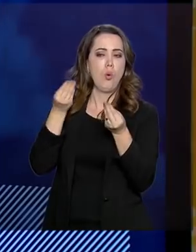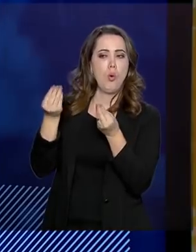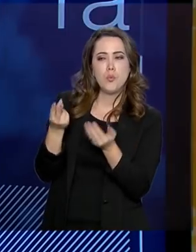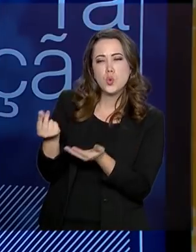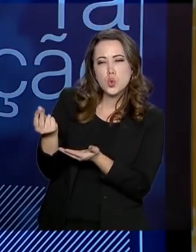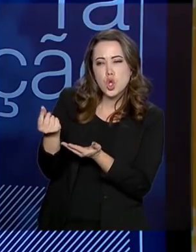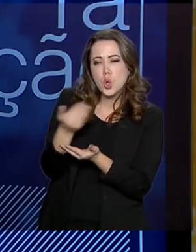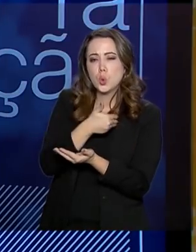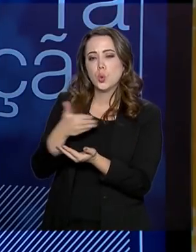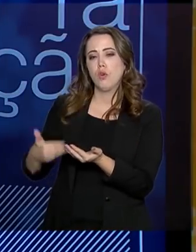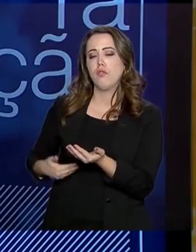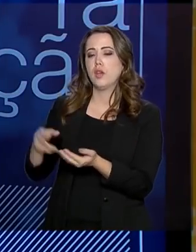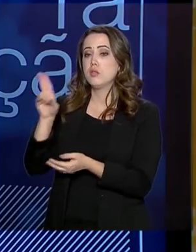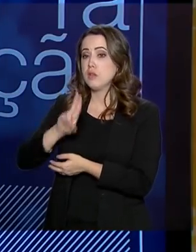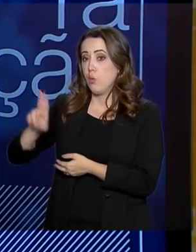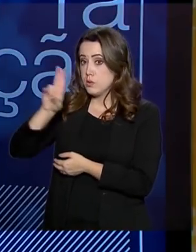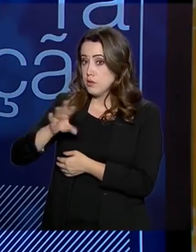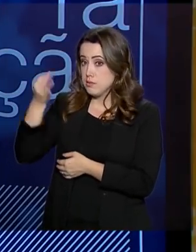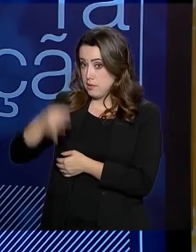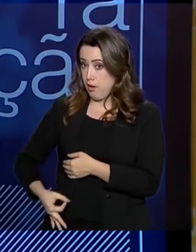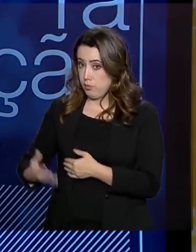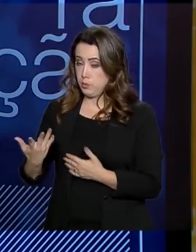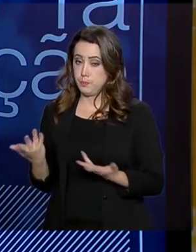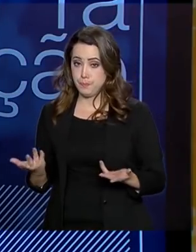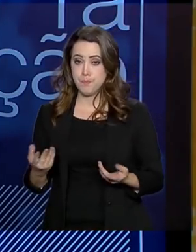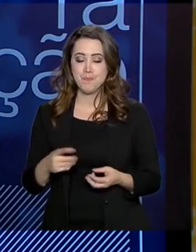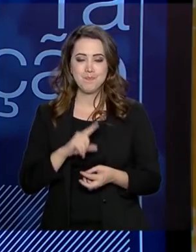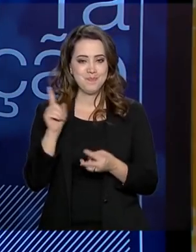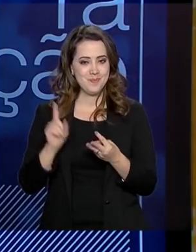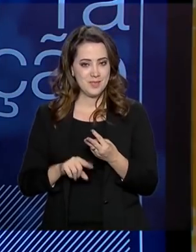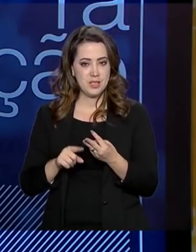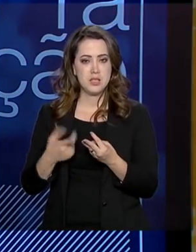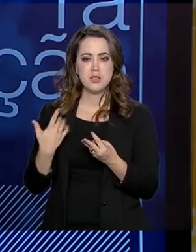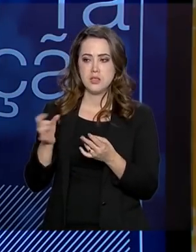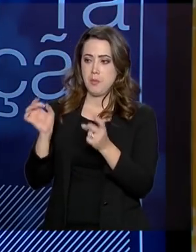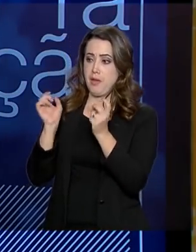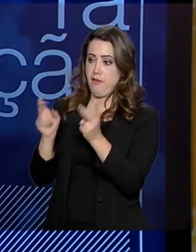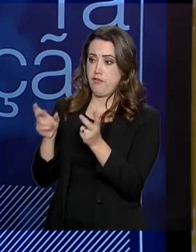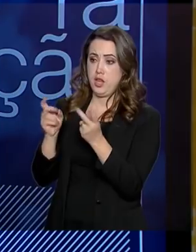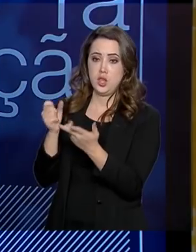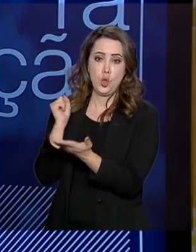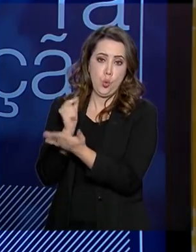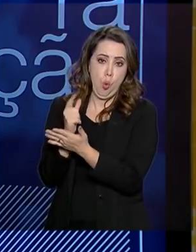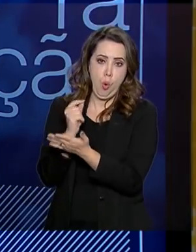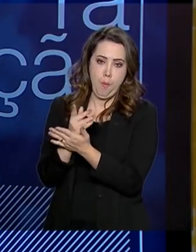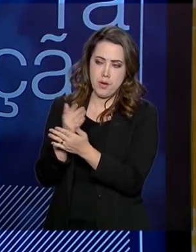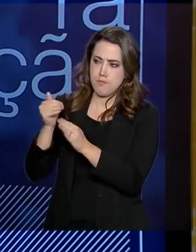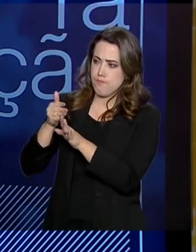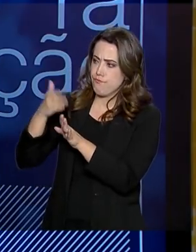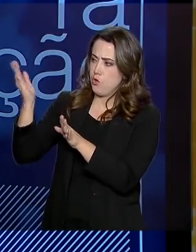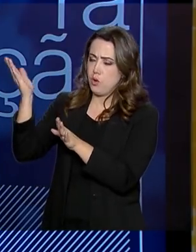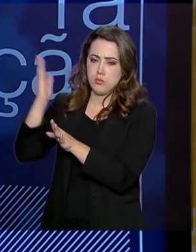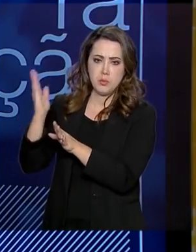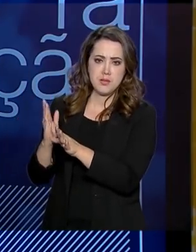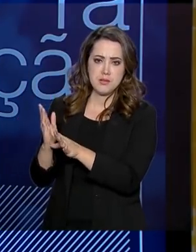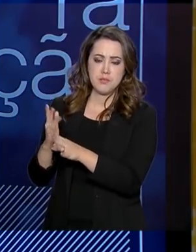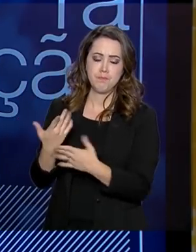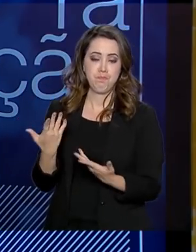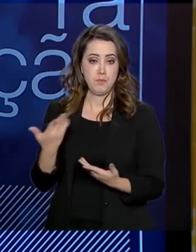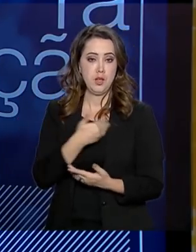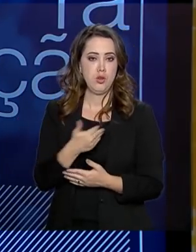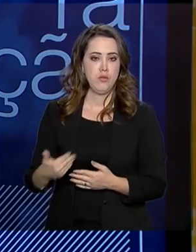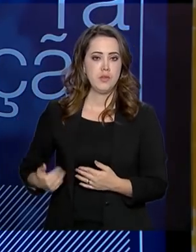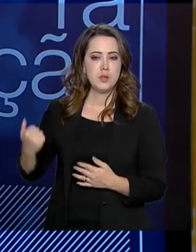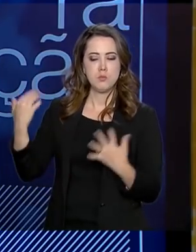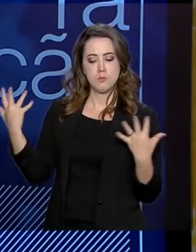recursos estão sendo bem empregados. E o terceiro elemento é o comércio internacional. Governos com maior eficiência